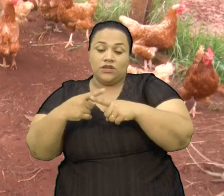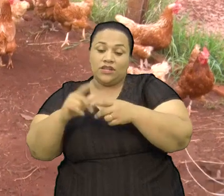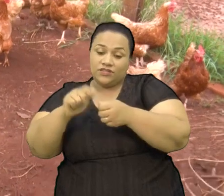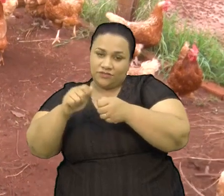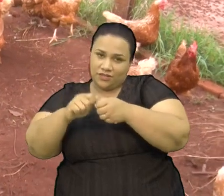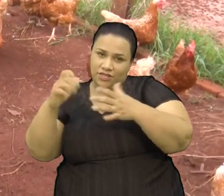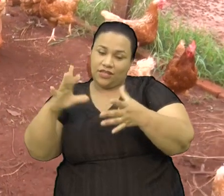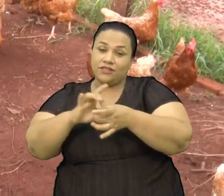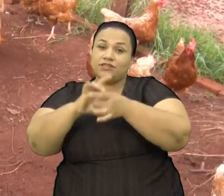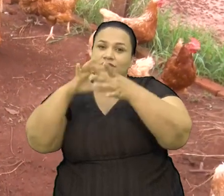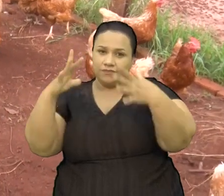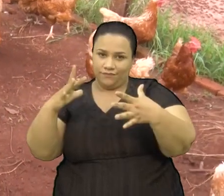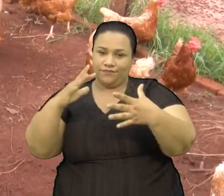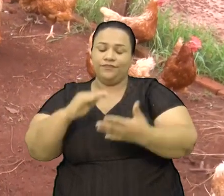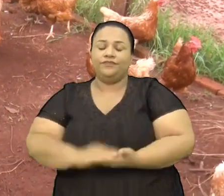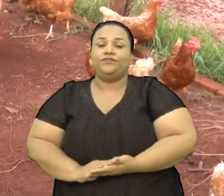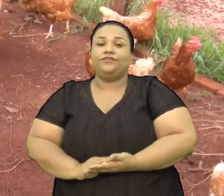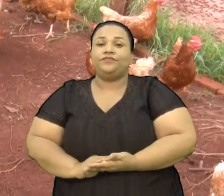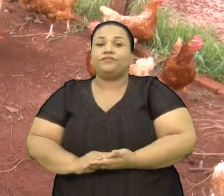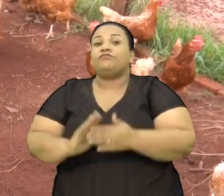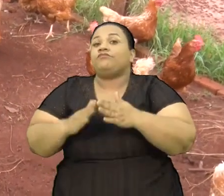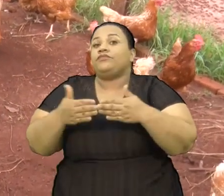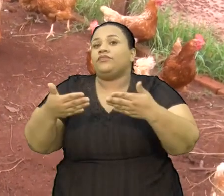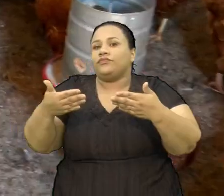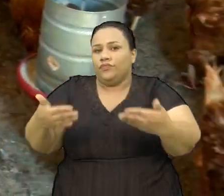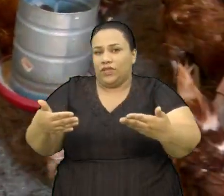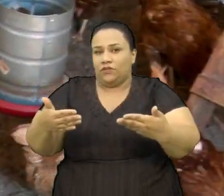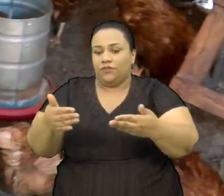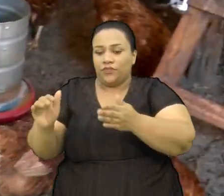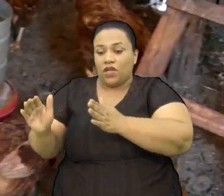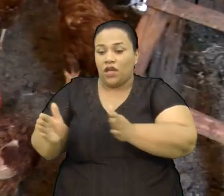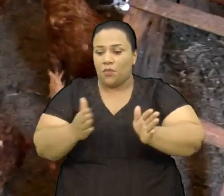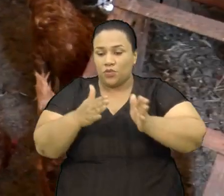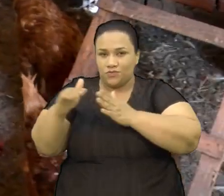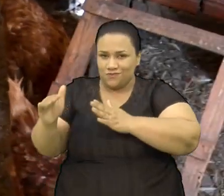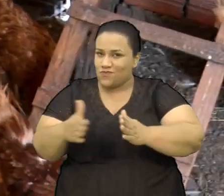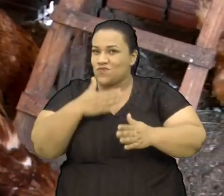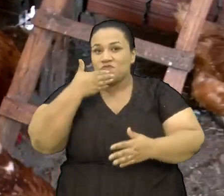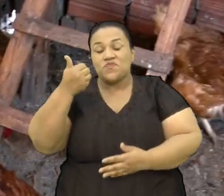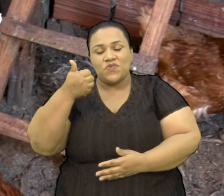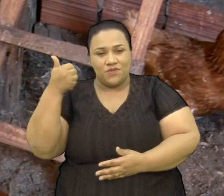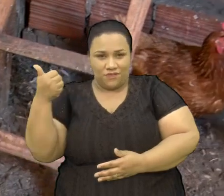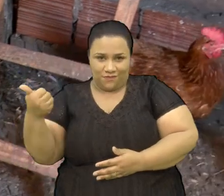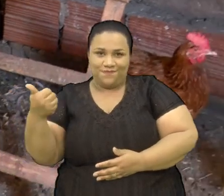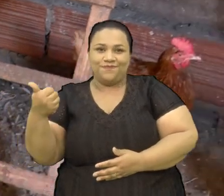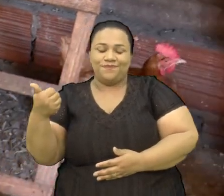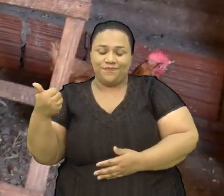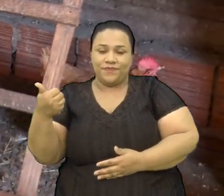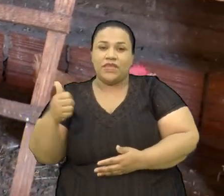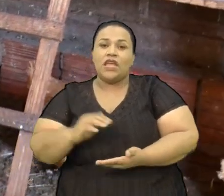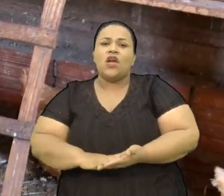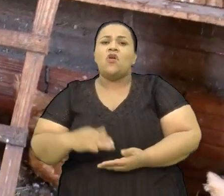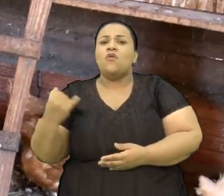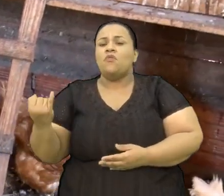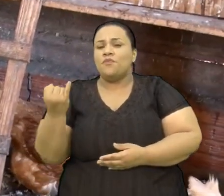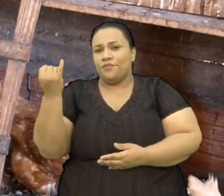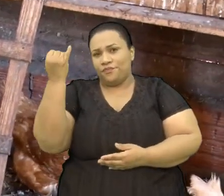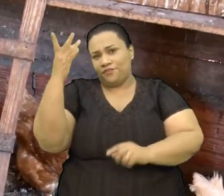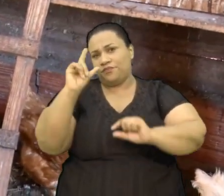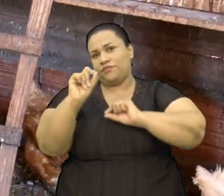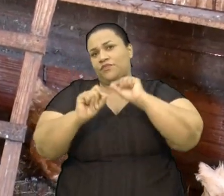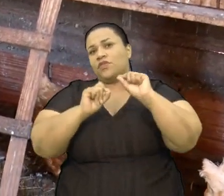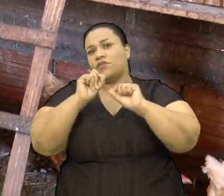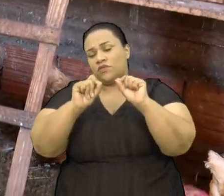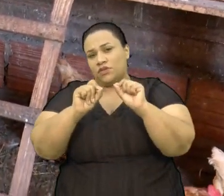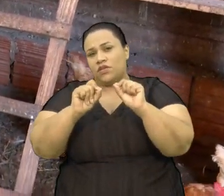Em gaiolas Então por conta disso A produção é melhor E o interessante É que